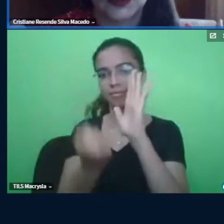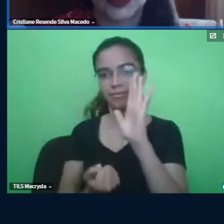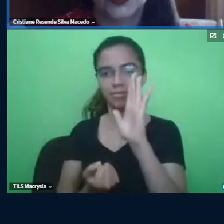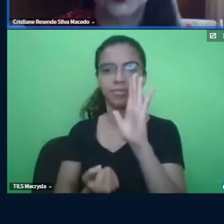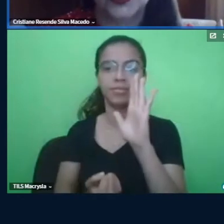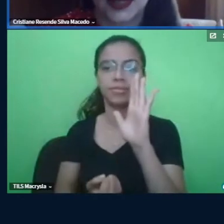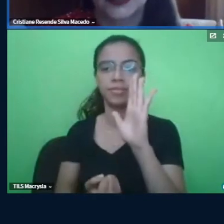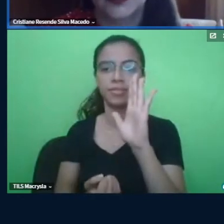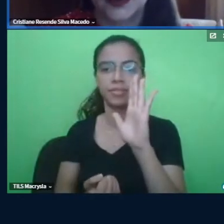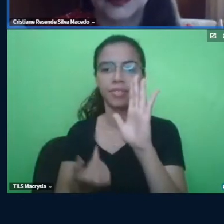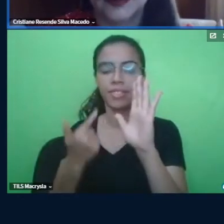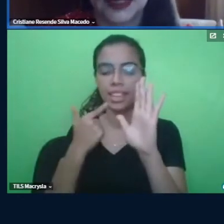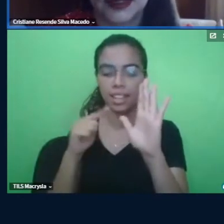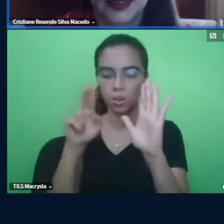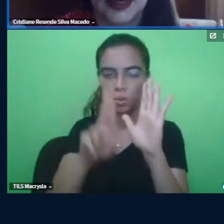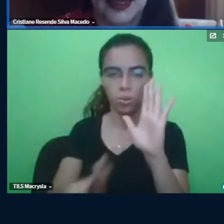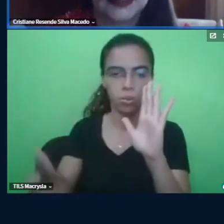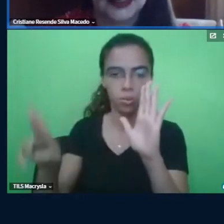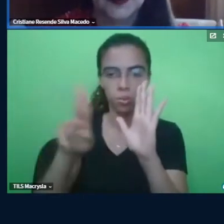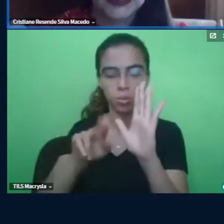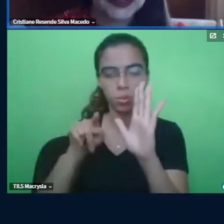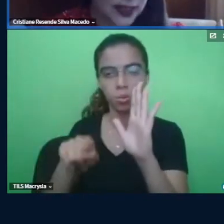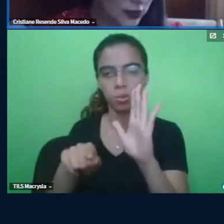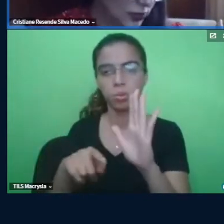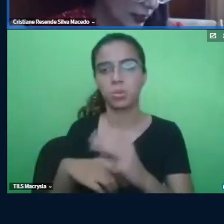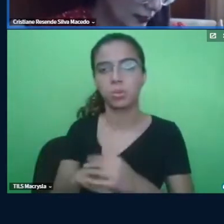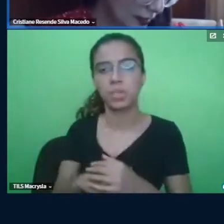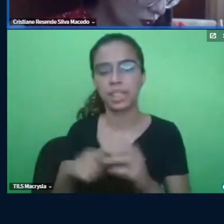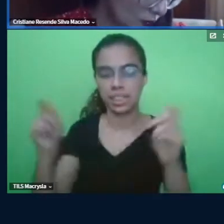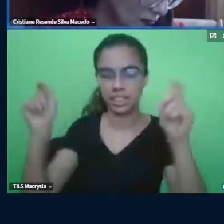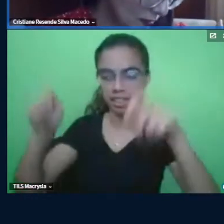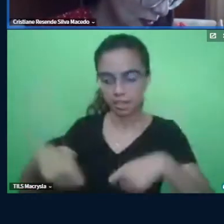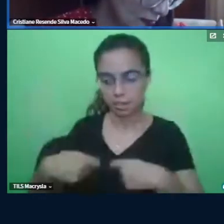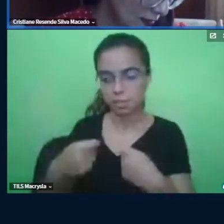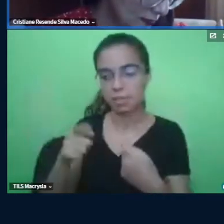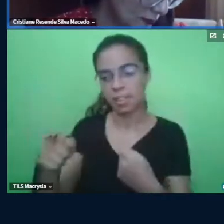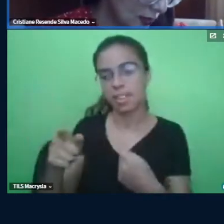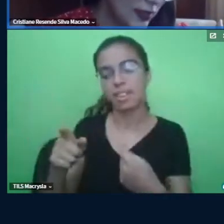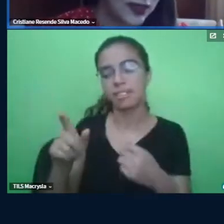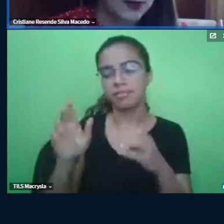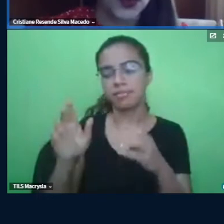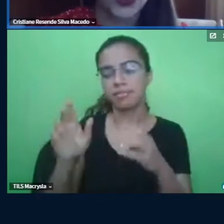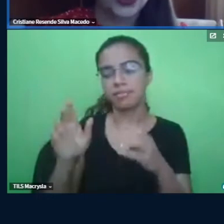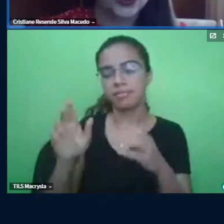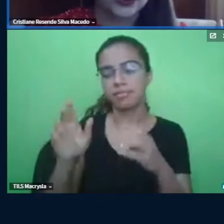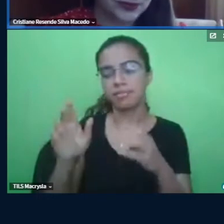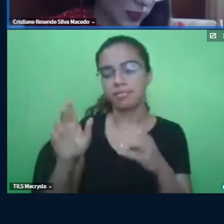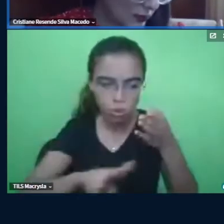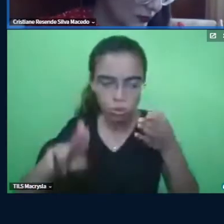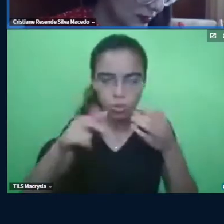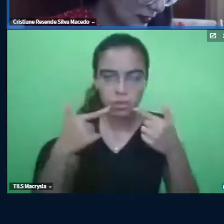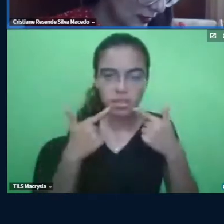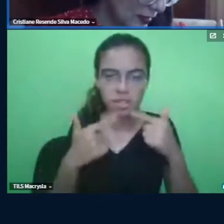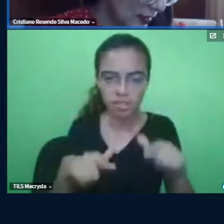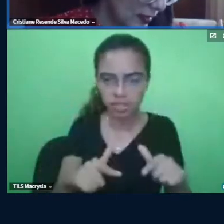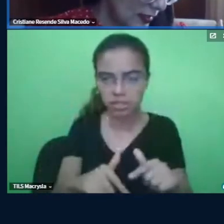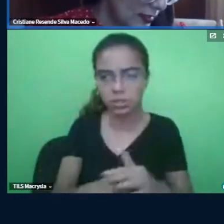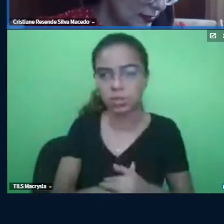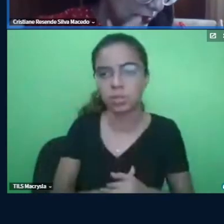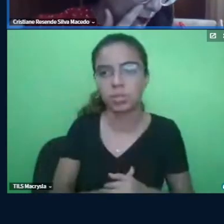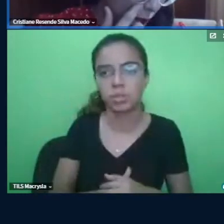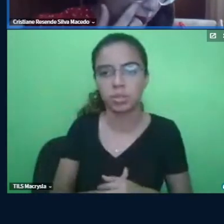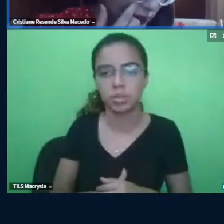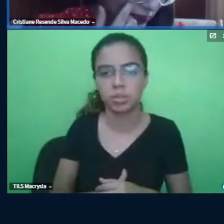essa questão de uso da língua, né? Essa capacidade que ela tem de concentração, que é muito reduzida.